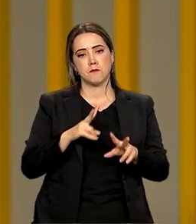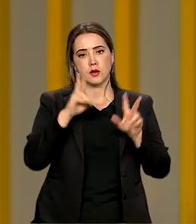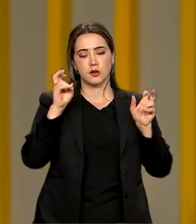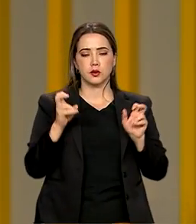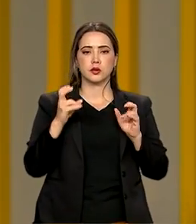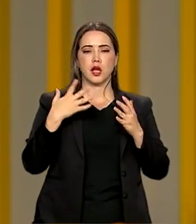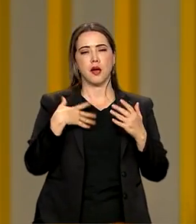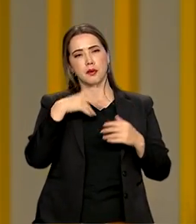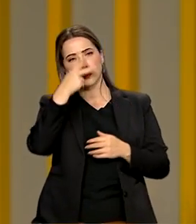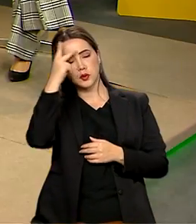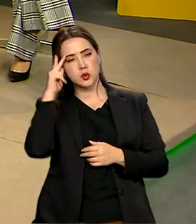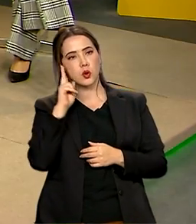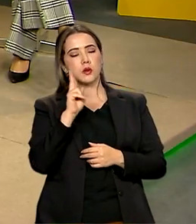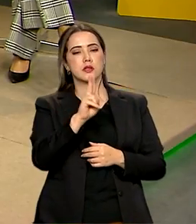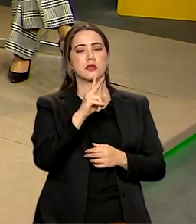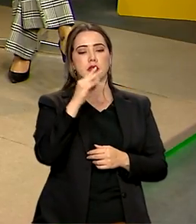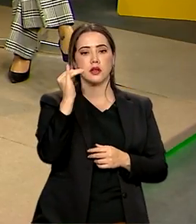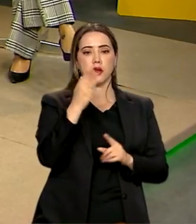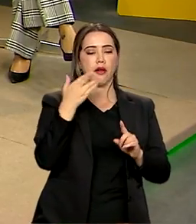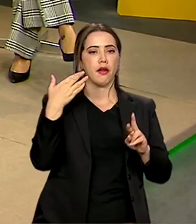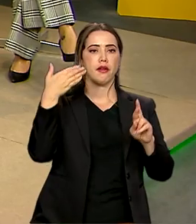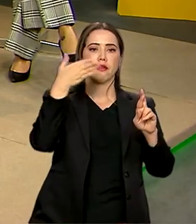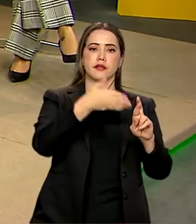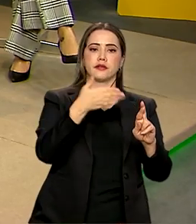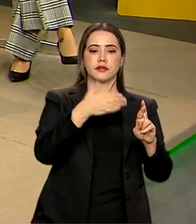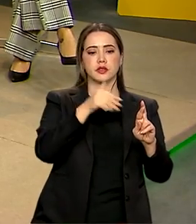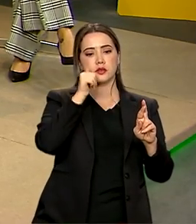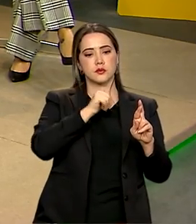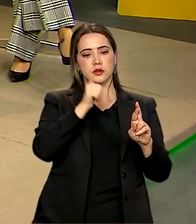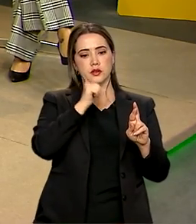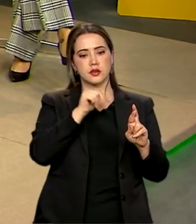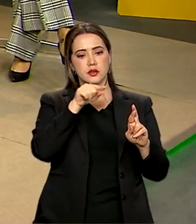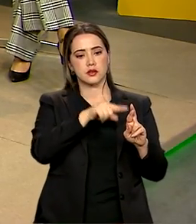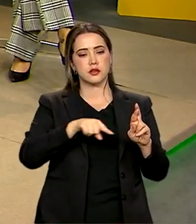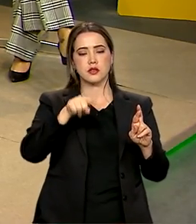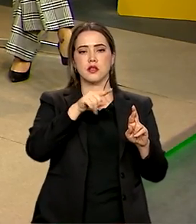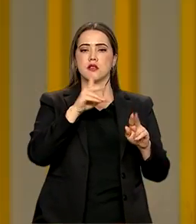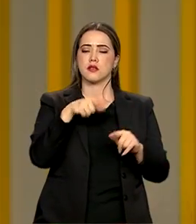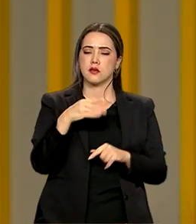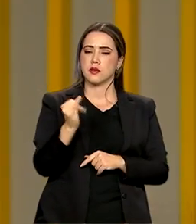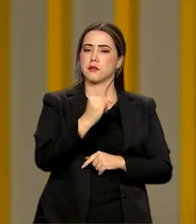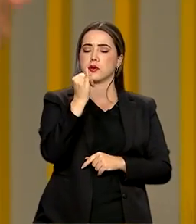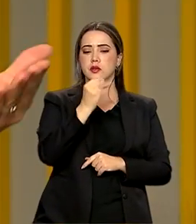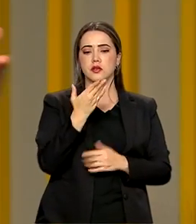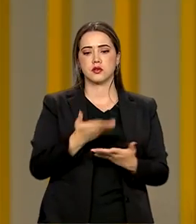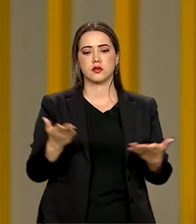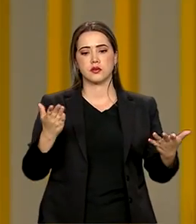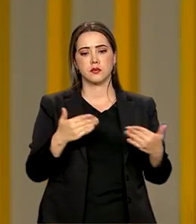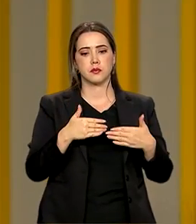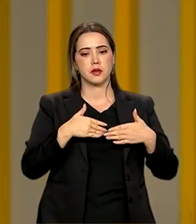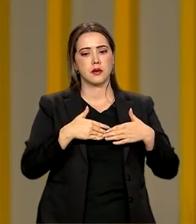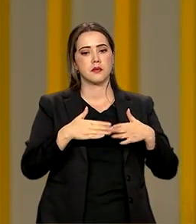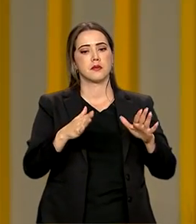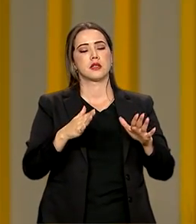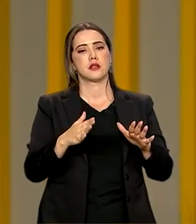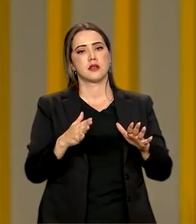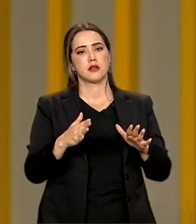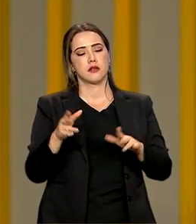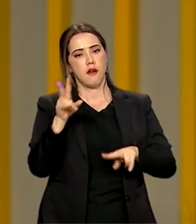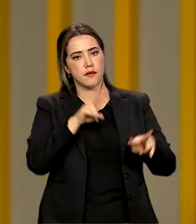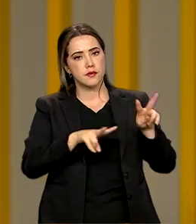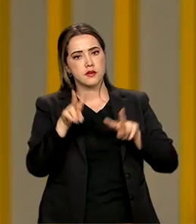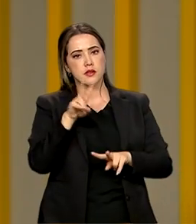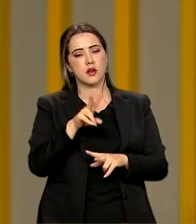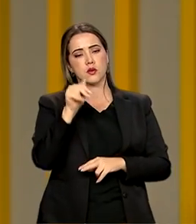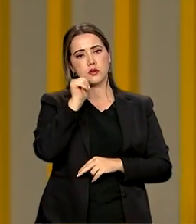modelos mulheres nessas posições são muito importantes para abrir a visão das